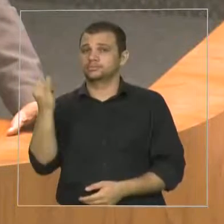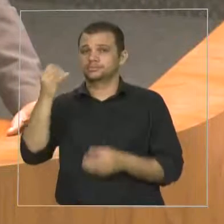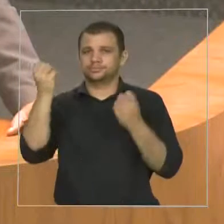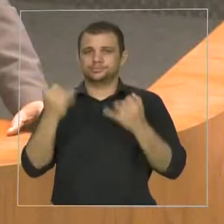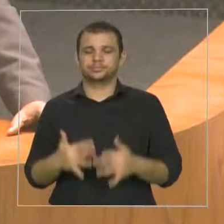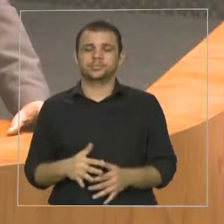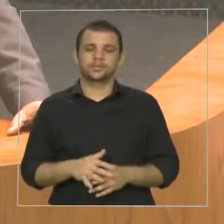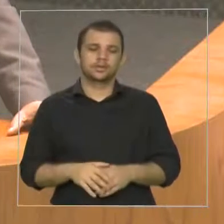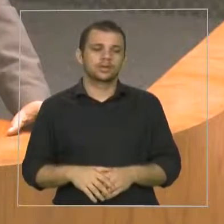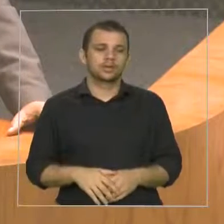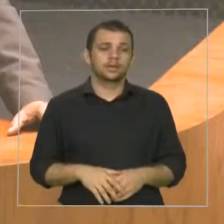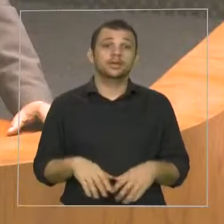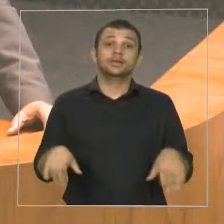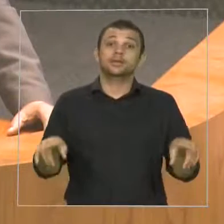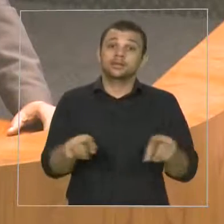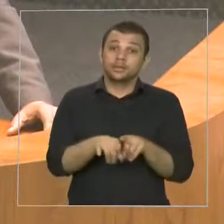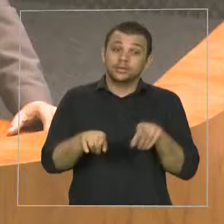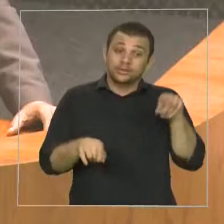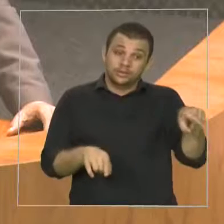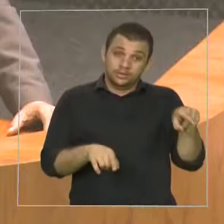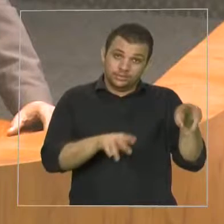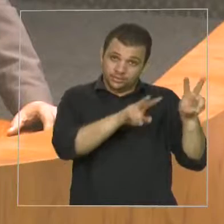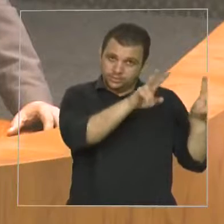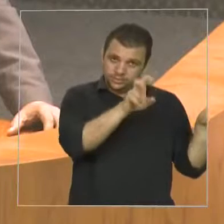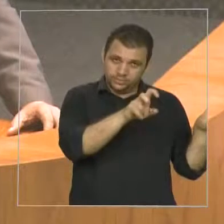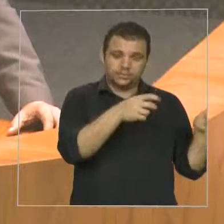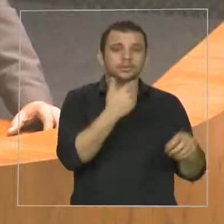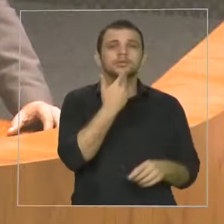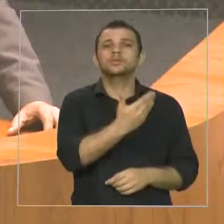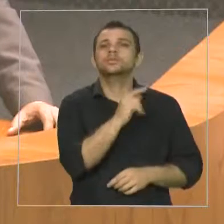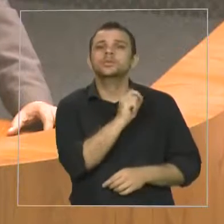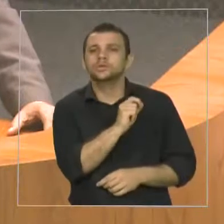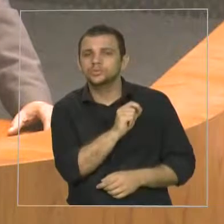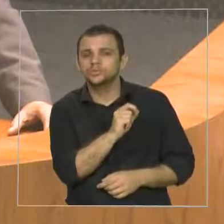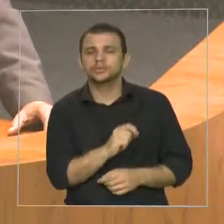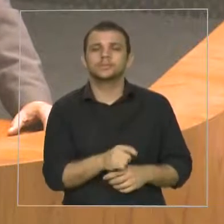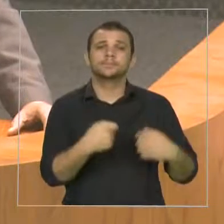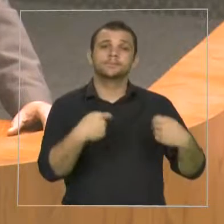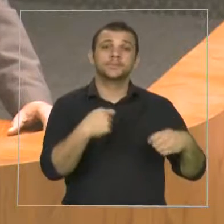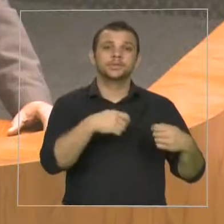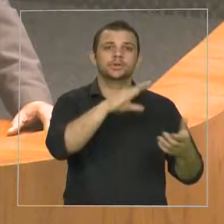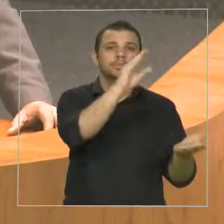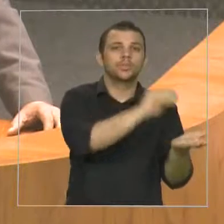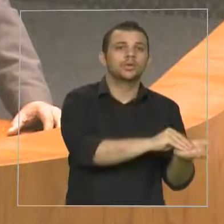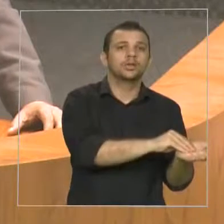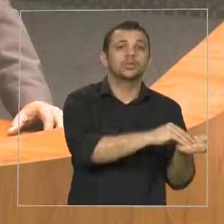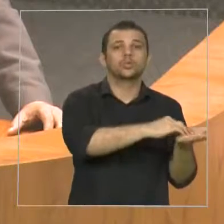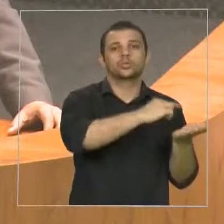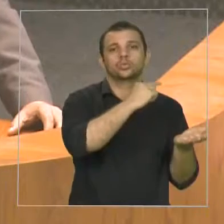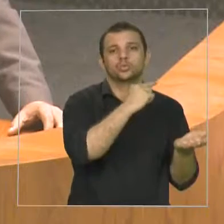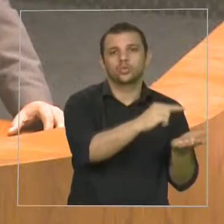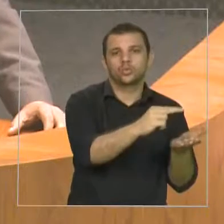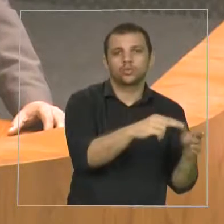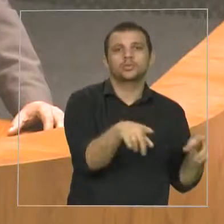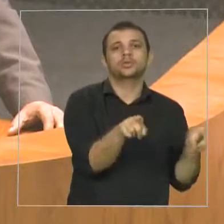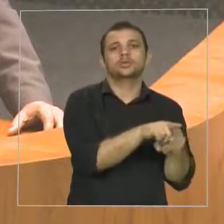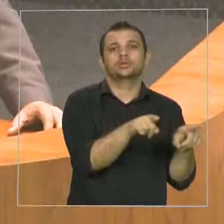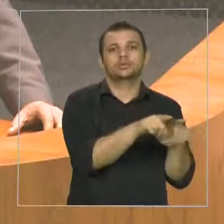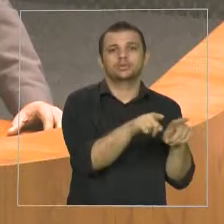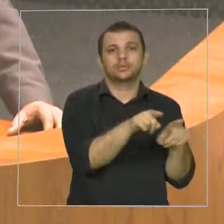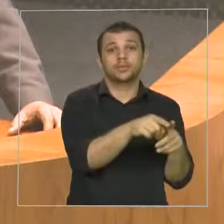Também se pede, no bilhete de passagem, a necessidade de inclusão do nome e o documento de